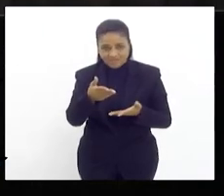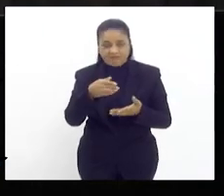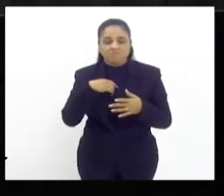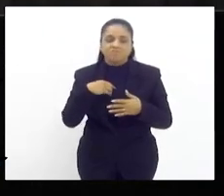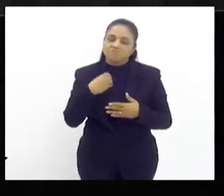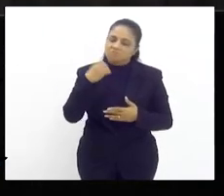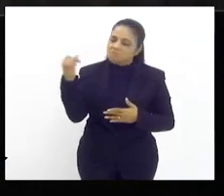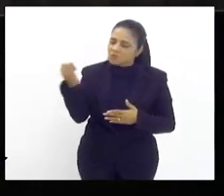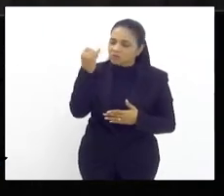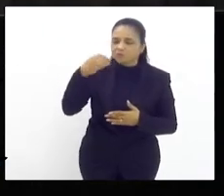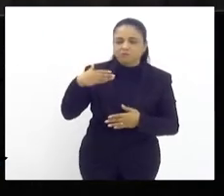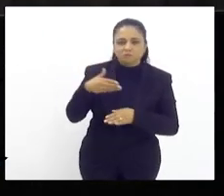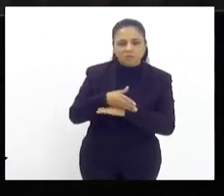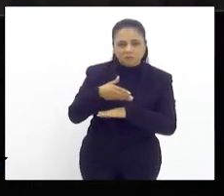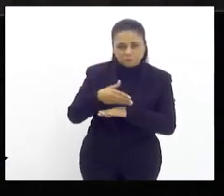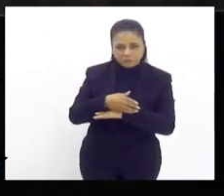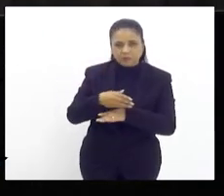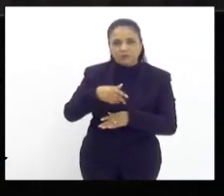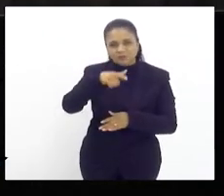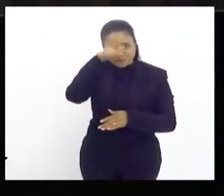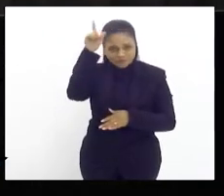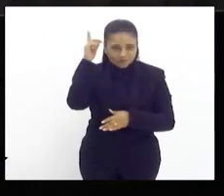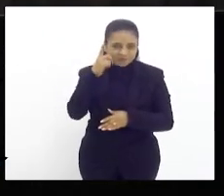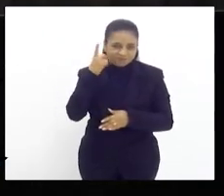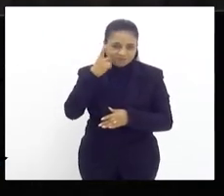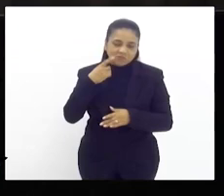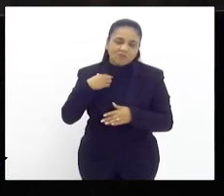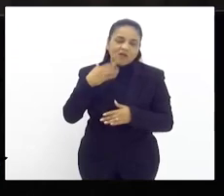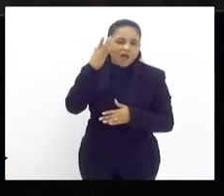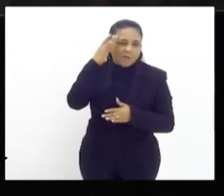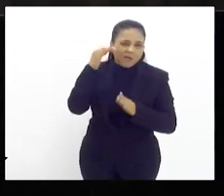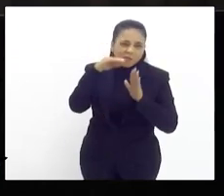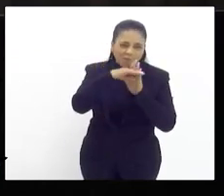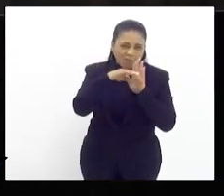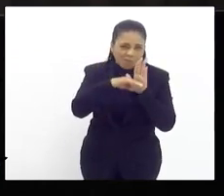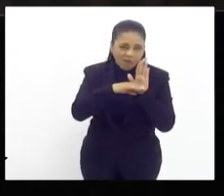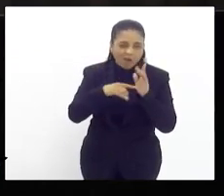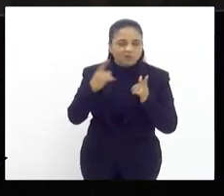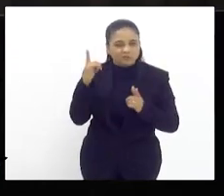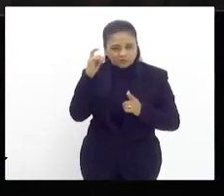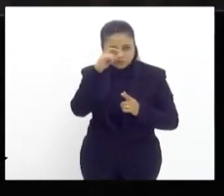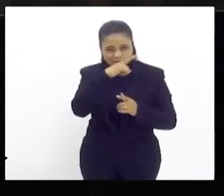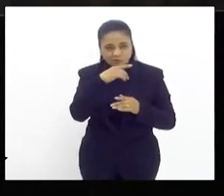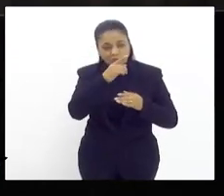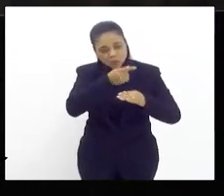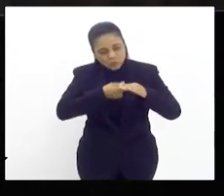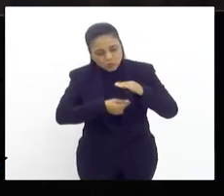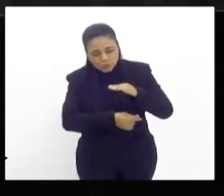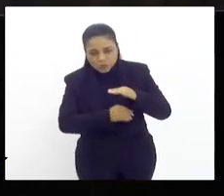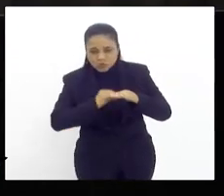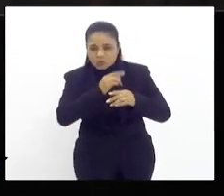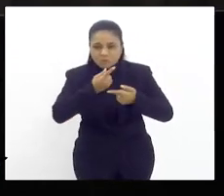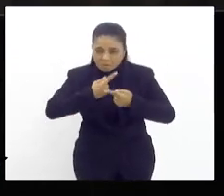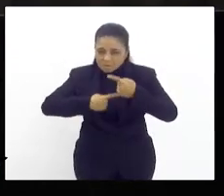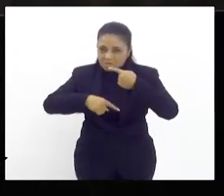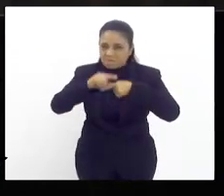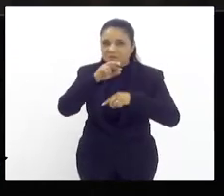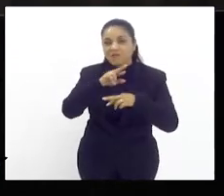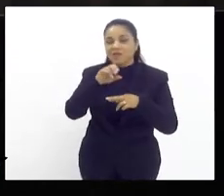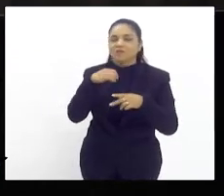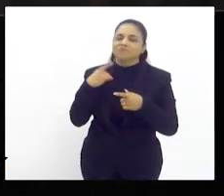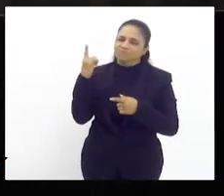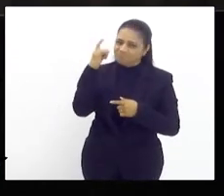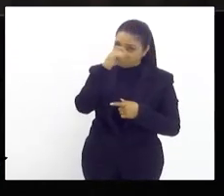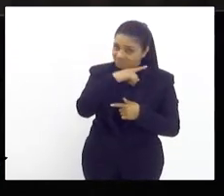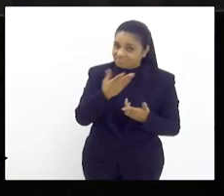que a vossa excelência teve que sair, porque, é claro, hoje a pauta de amanhã está complicadíssima. Eu sei que a questão do Supera Rio está tirando o sono de muita gente. Nós estaremos